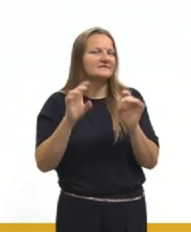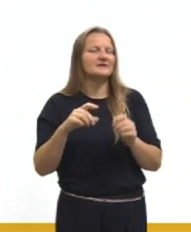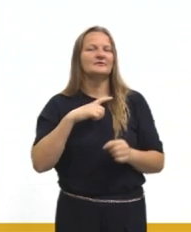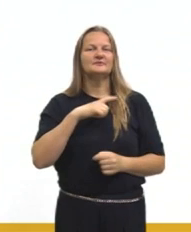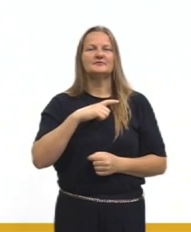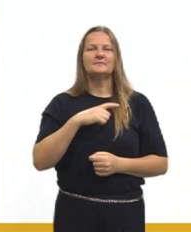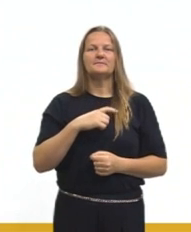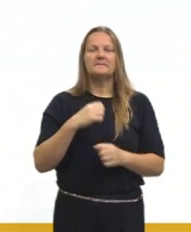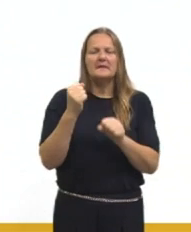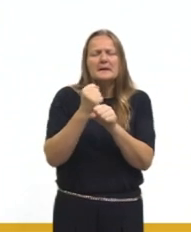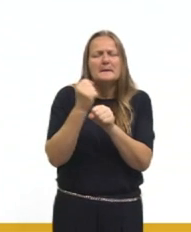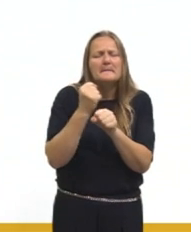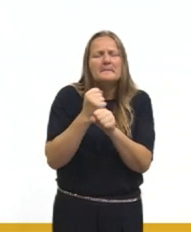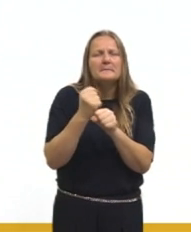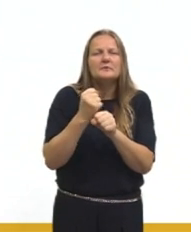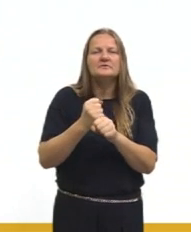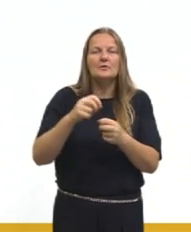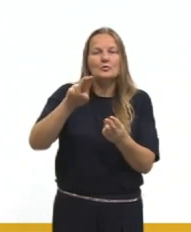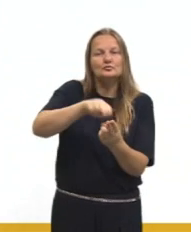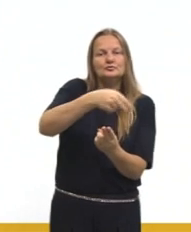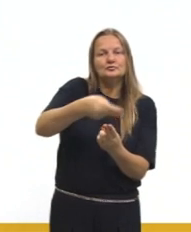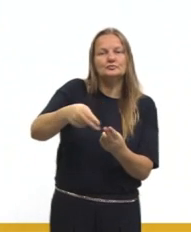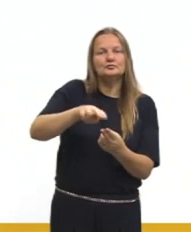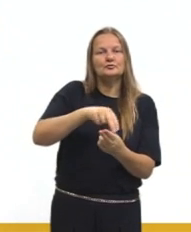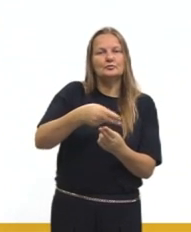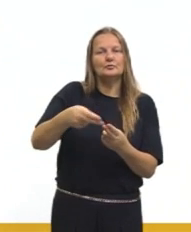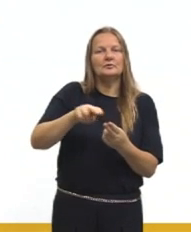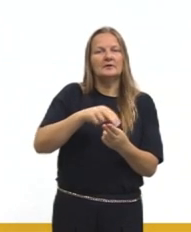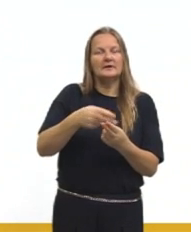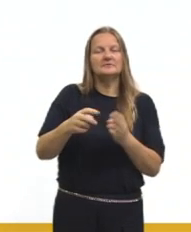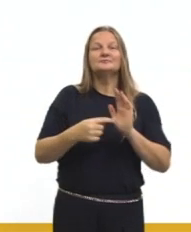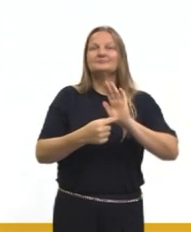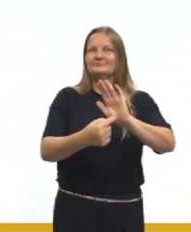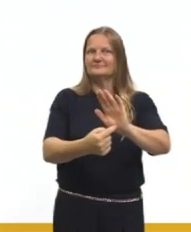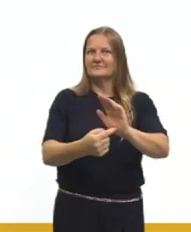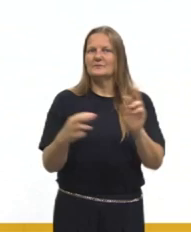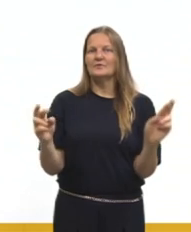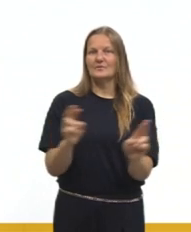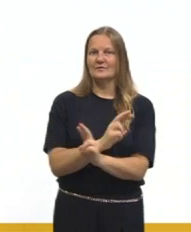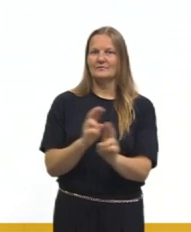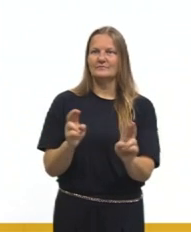tínhamos a produção ali de chocolate. Então, sempre trazendo essa relação.